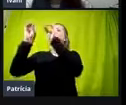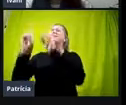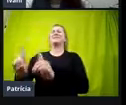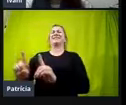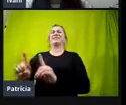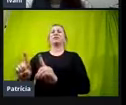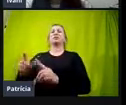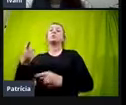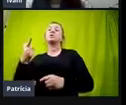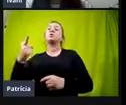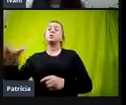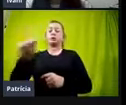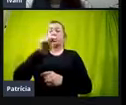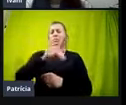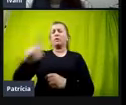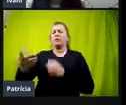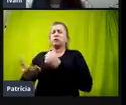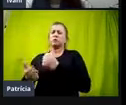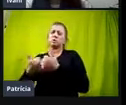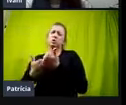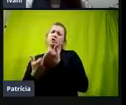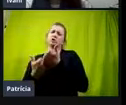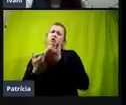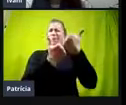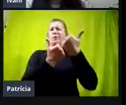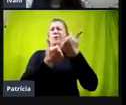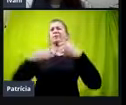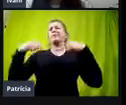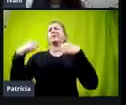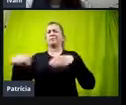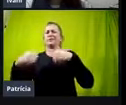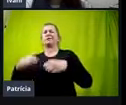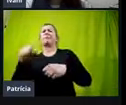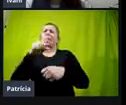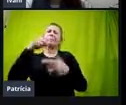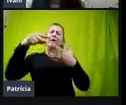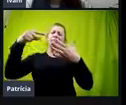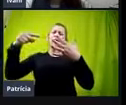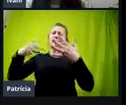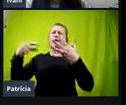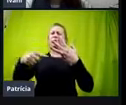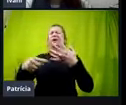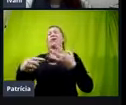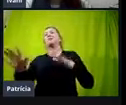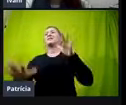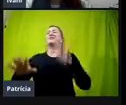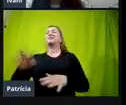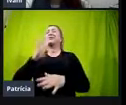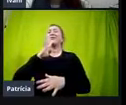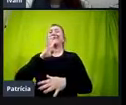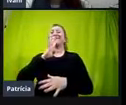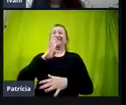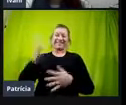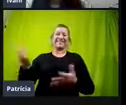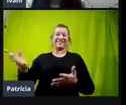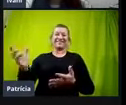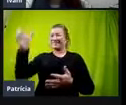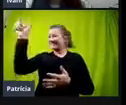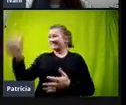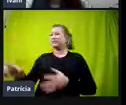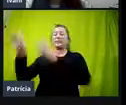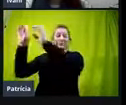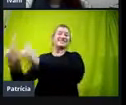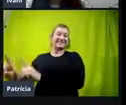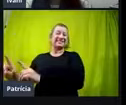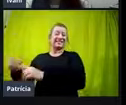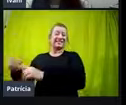conseguir um professor de apoio, a gente tem que, tem que, e às vezes nem conhece ainda o usuário da tecnologia, né? O possível usuário, não